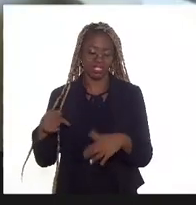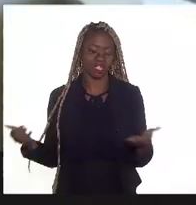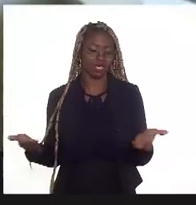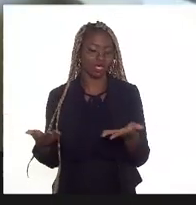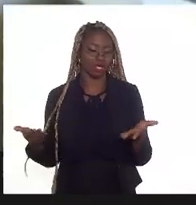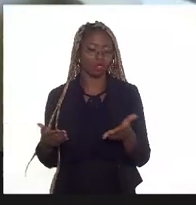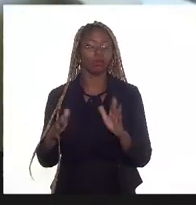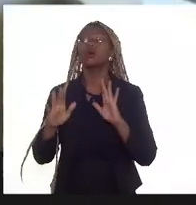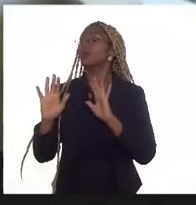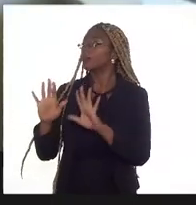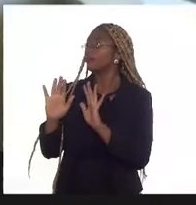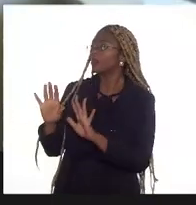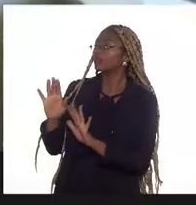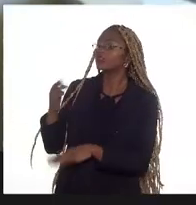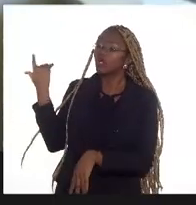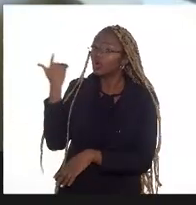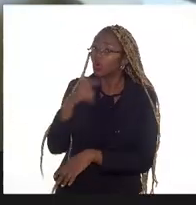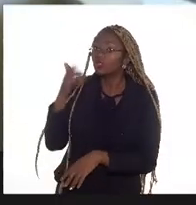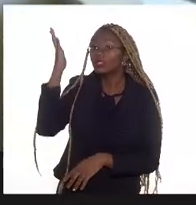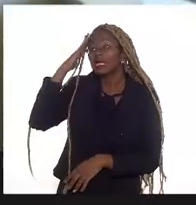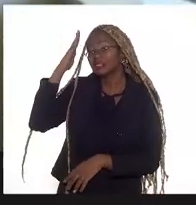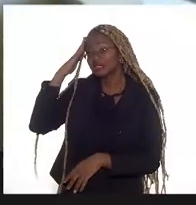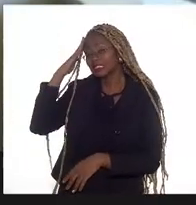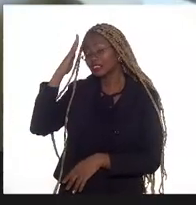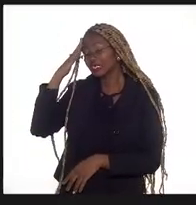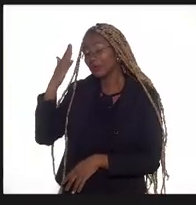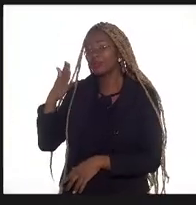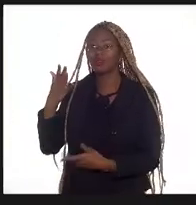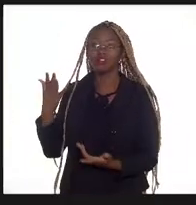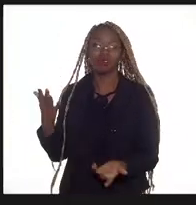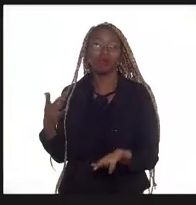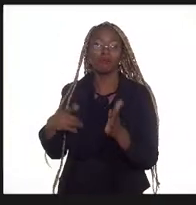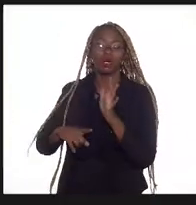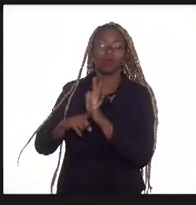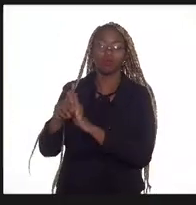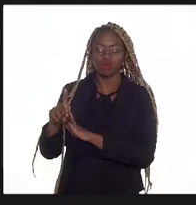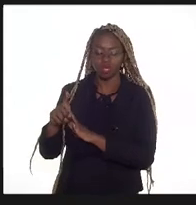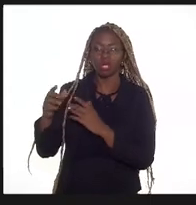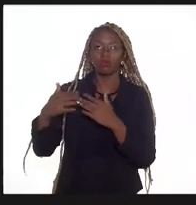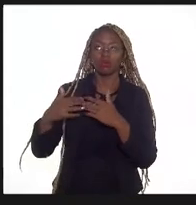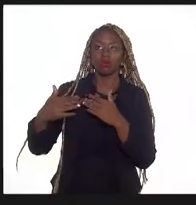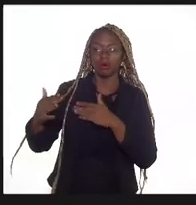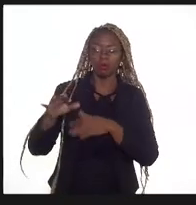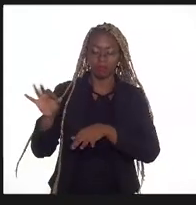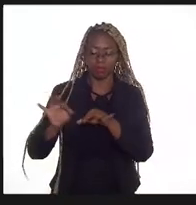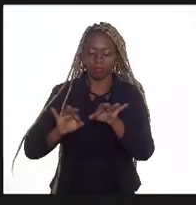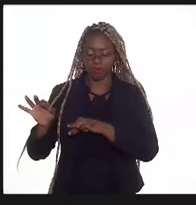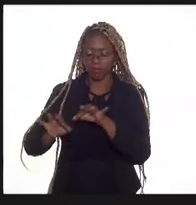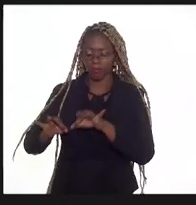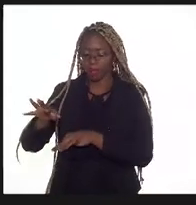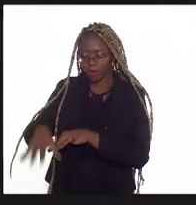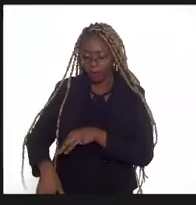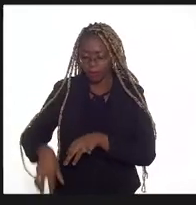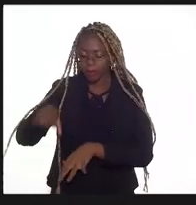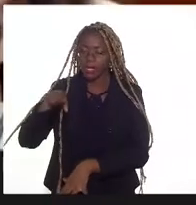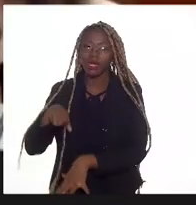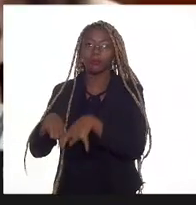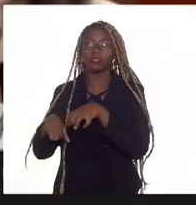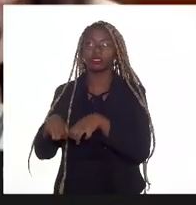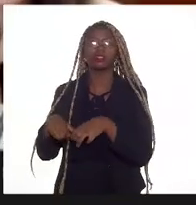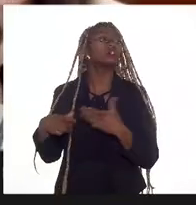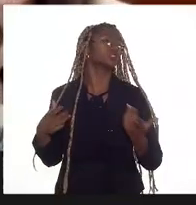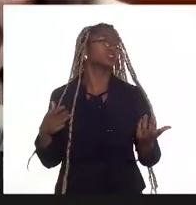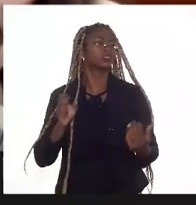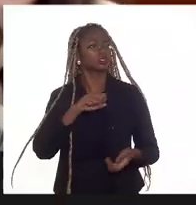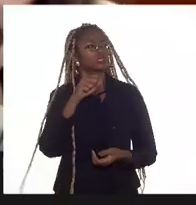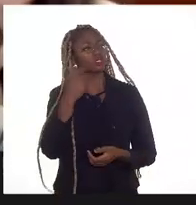conseguiria fazer a partir do plano de exploração? Não, conseguiria, a